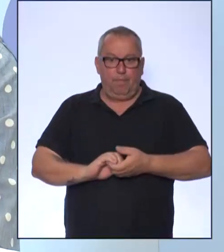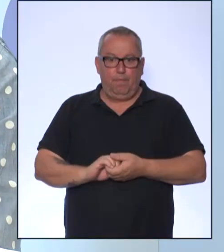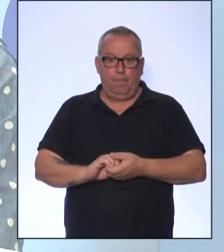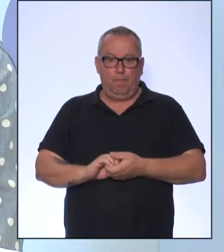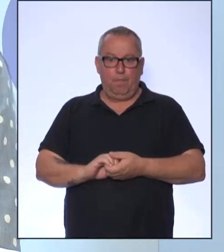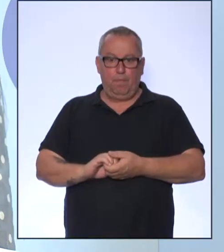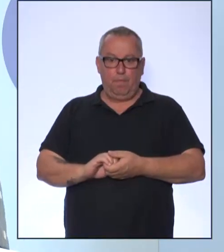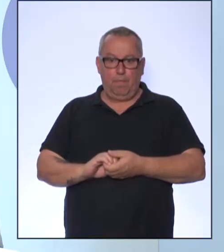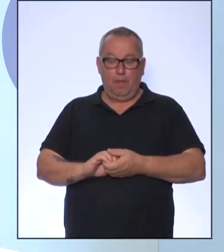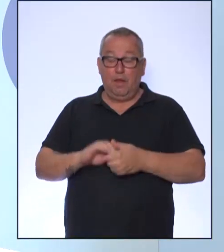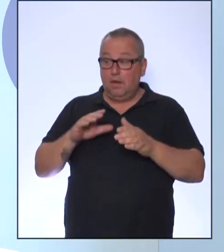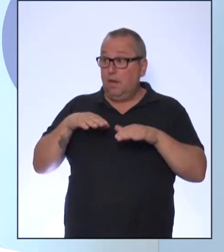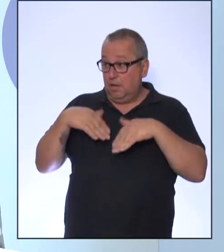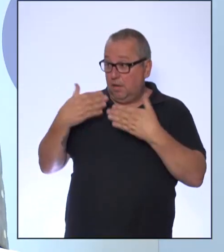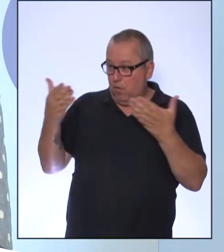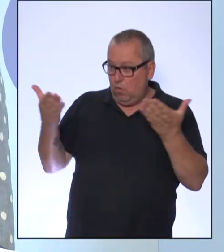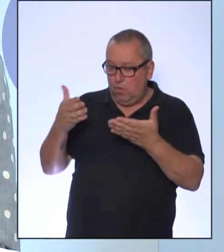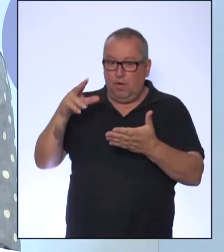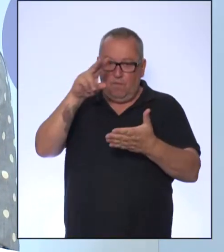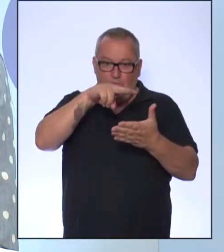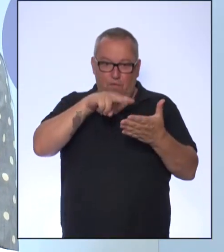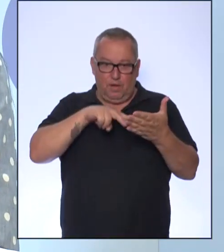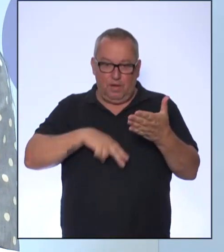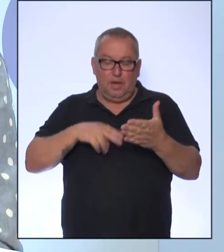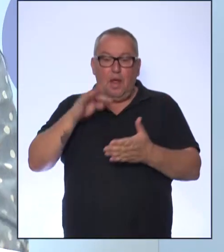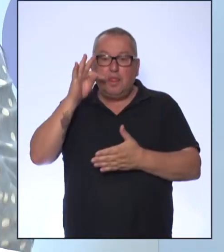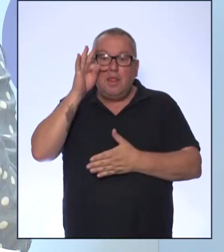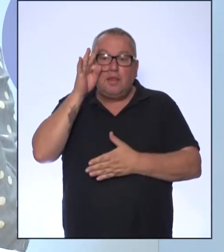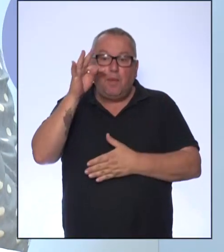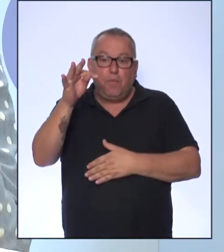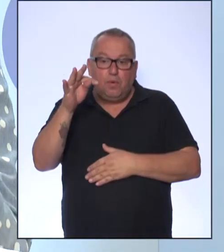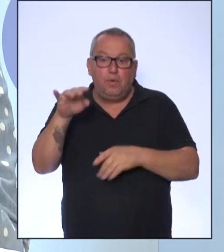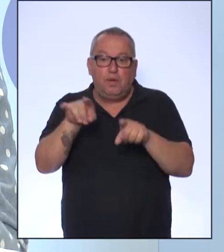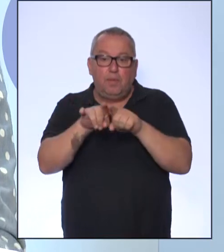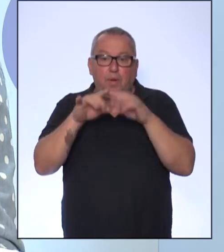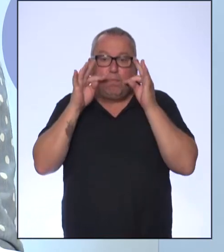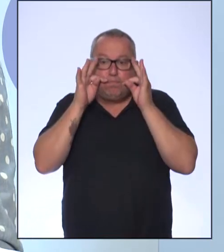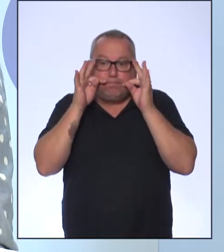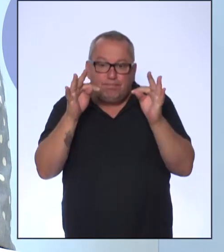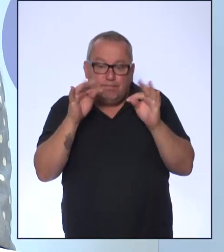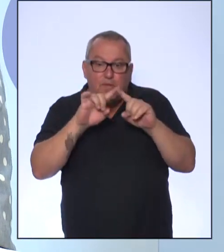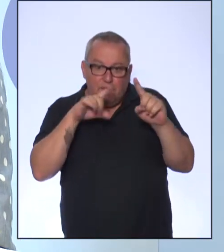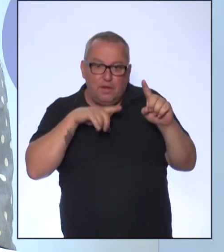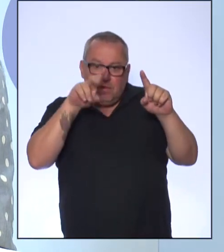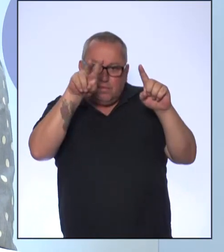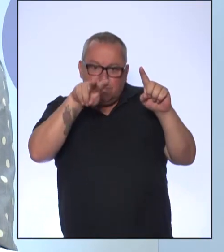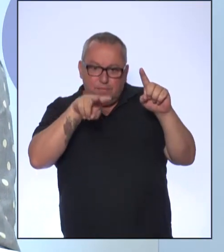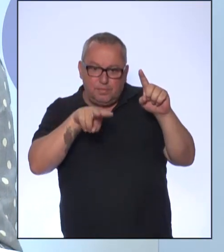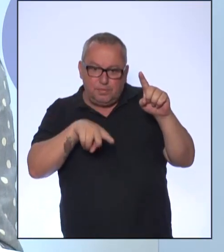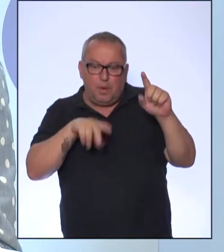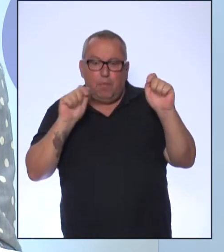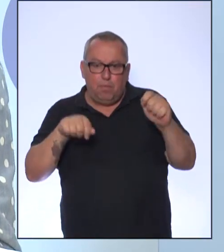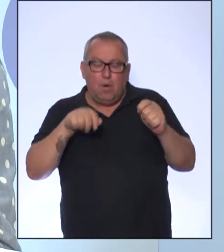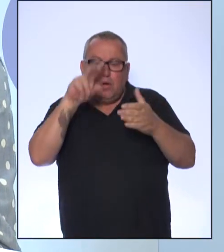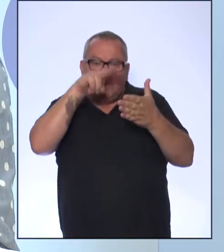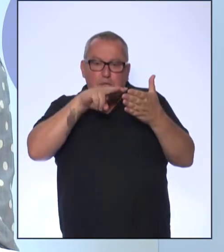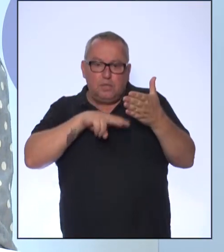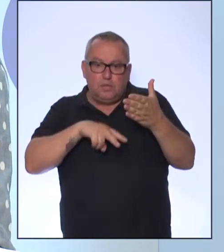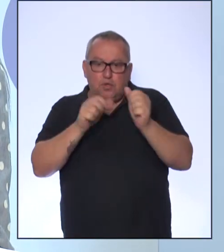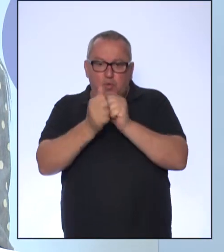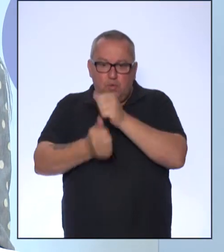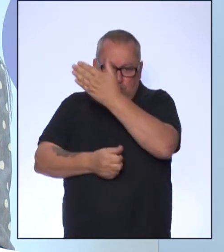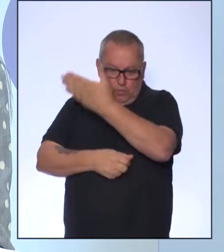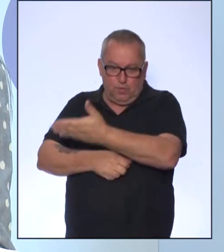Durante a minha leitura desse relato, o relato vai estar para vocês aí na tela. Então, vocês podem acompanhar a